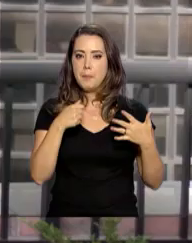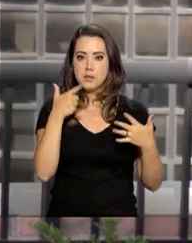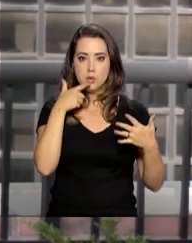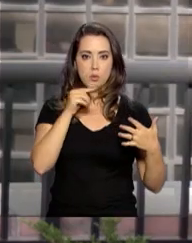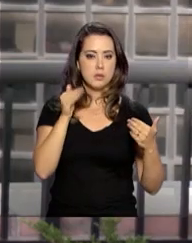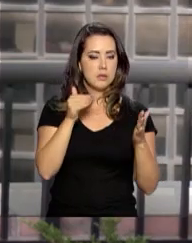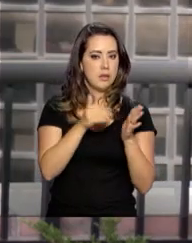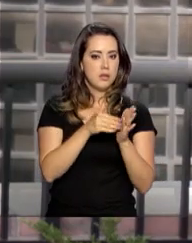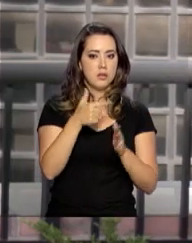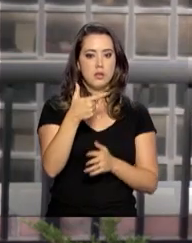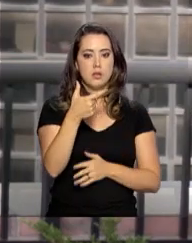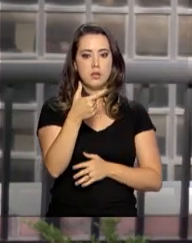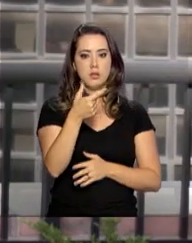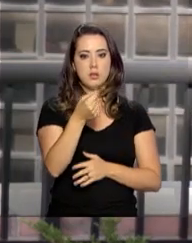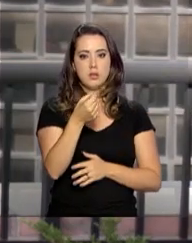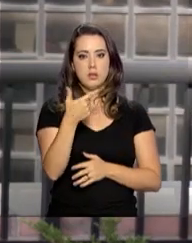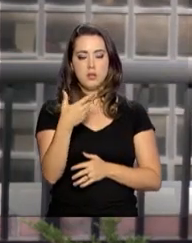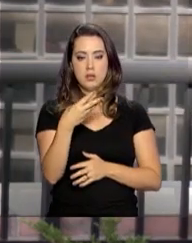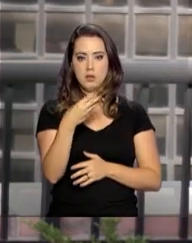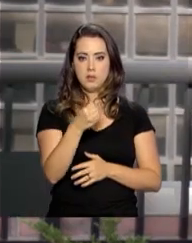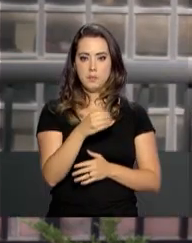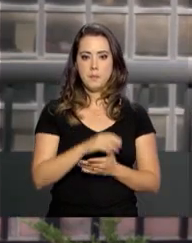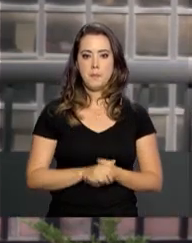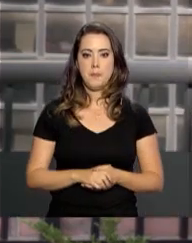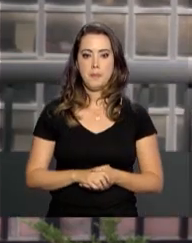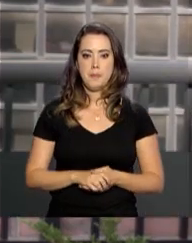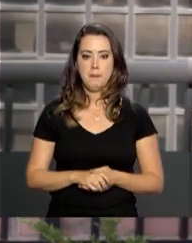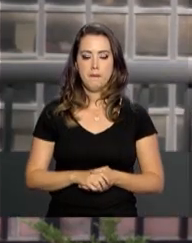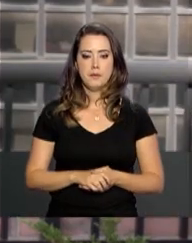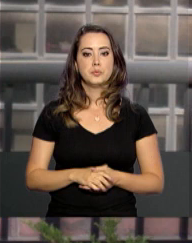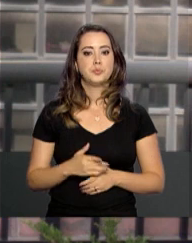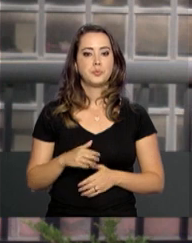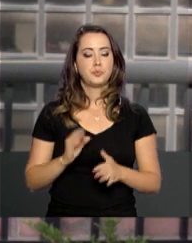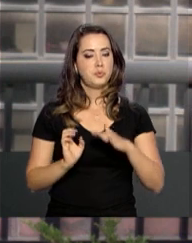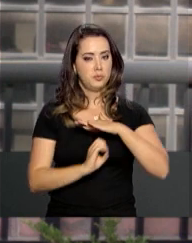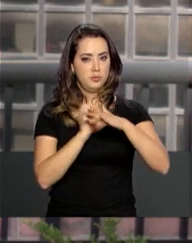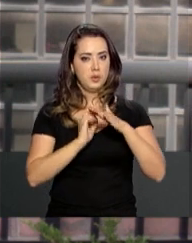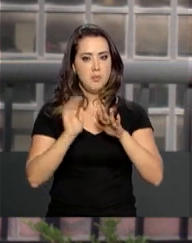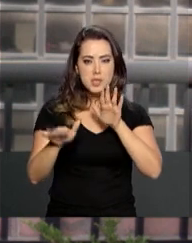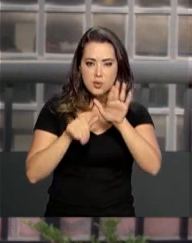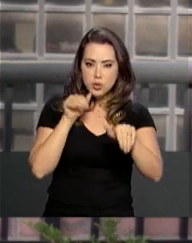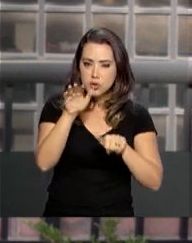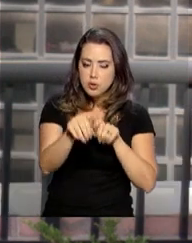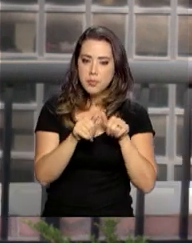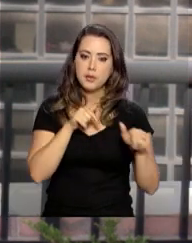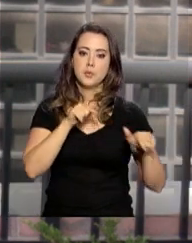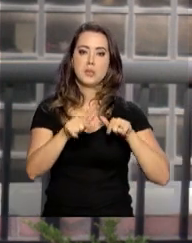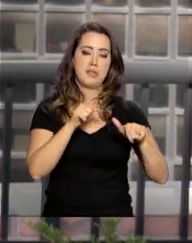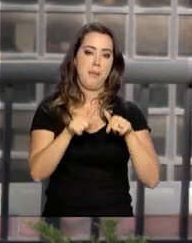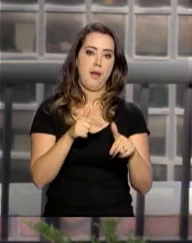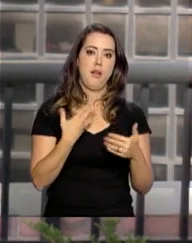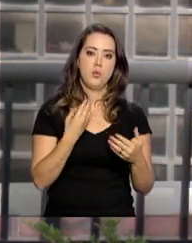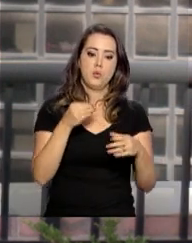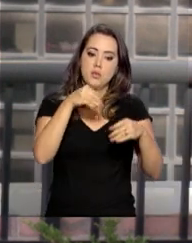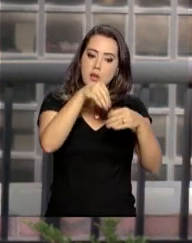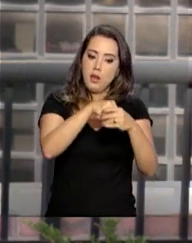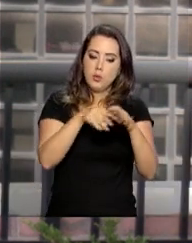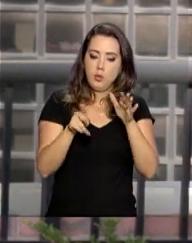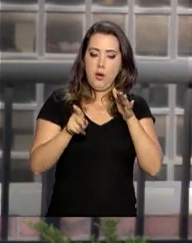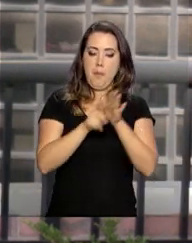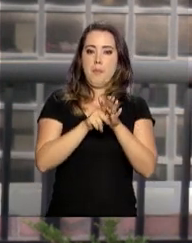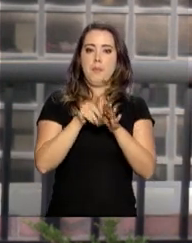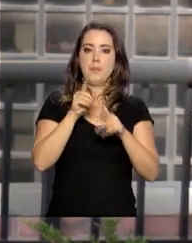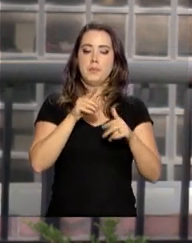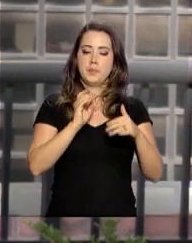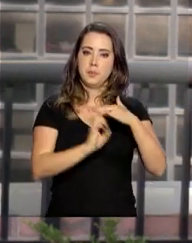As empresas estão sendo convocadas para fazerem ações dentro dos seus